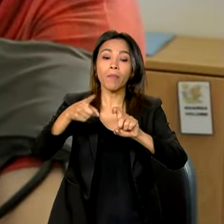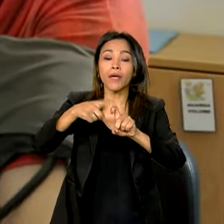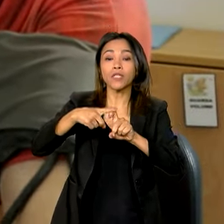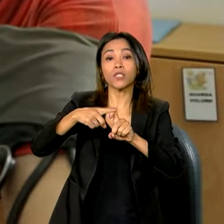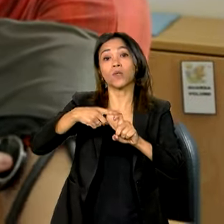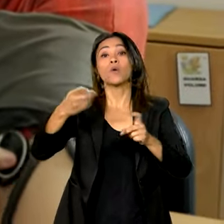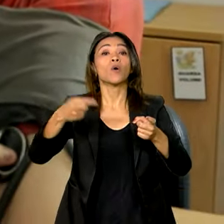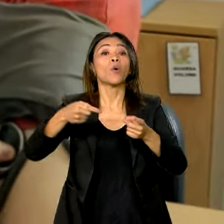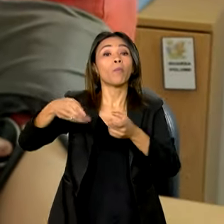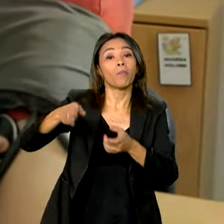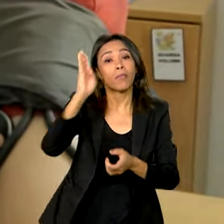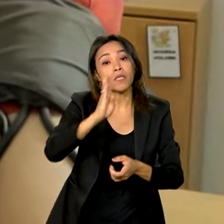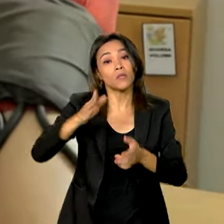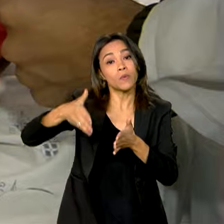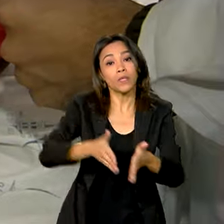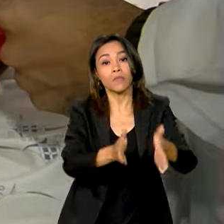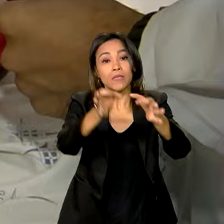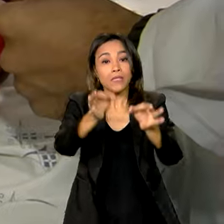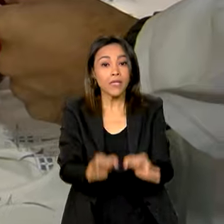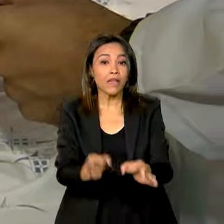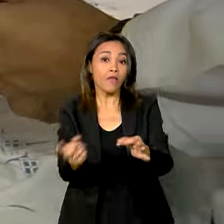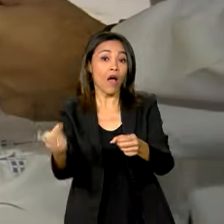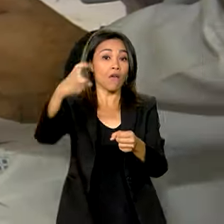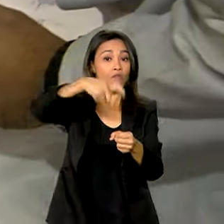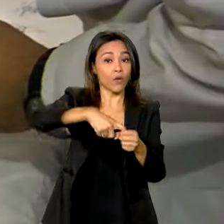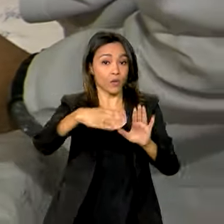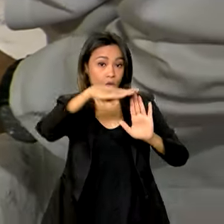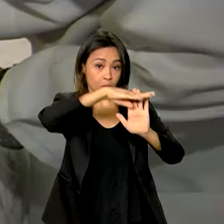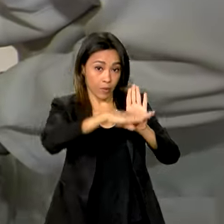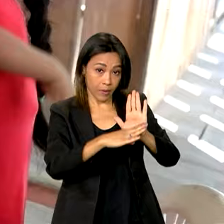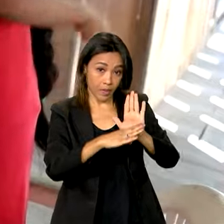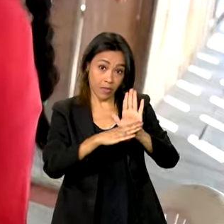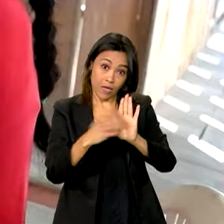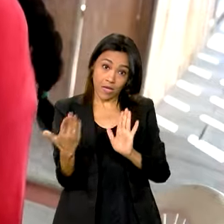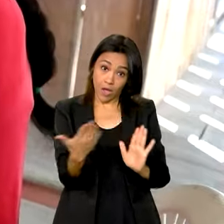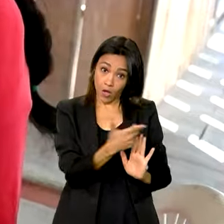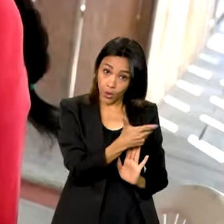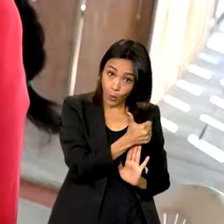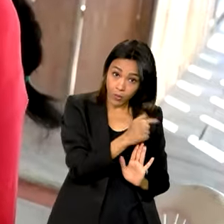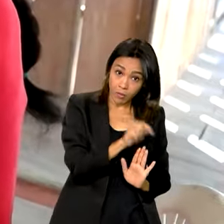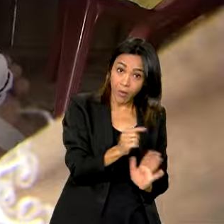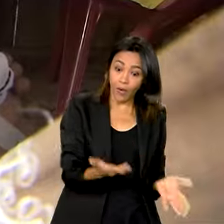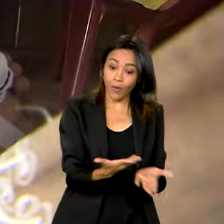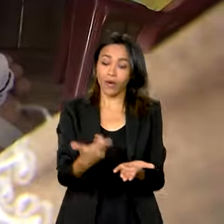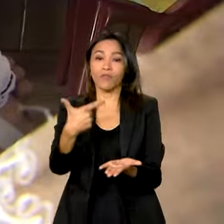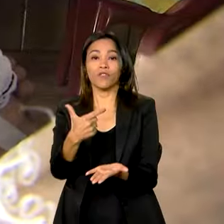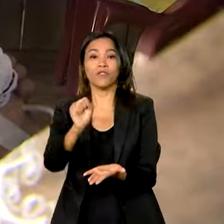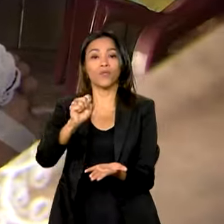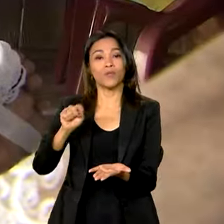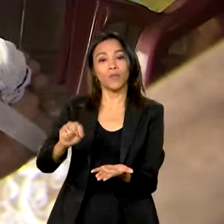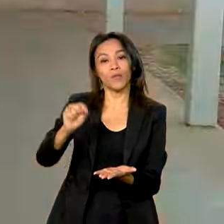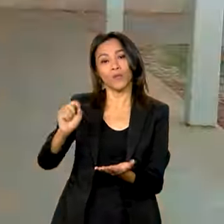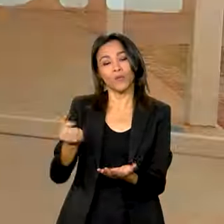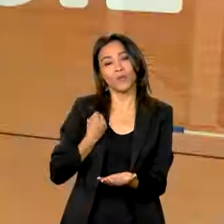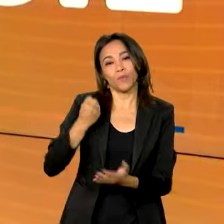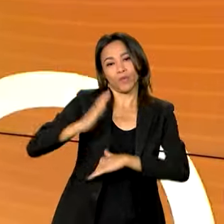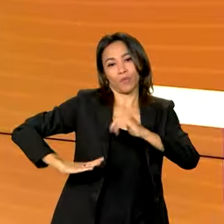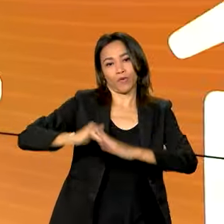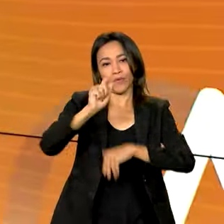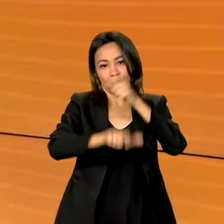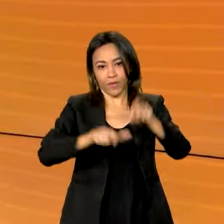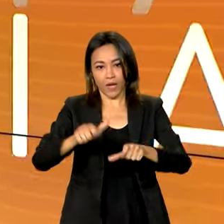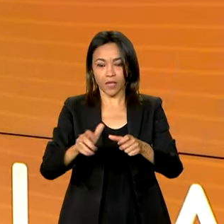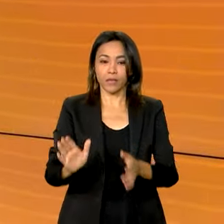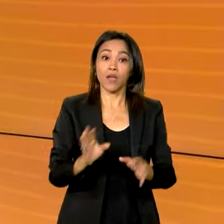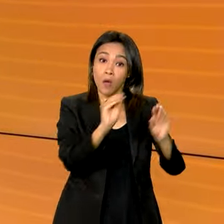no Rumo Certo. Vamos falar sobre a retomada do programa, que aumentou de 12 mil para 28 mil o número de profissionais. E